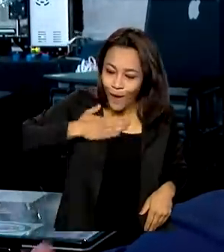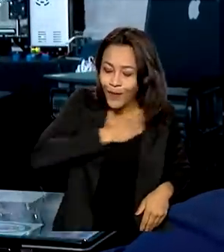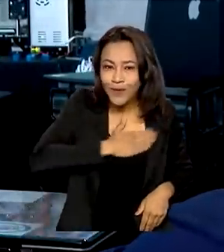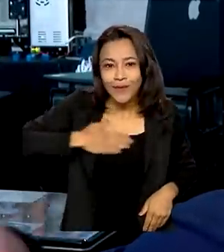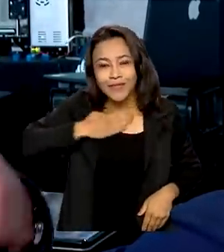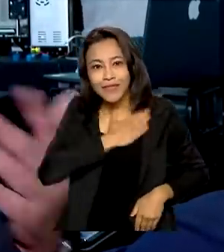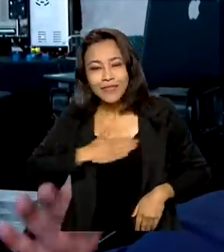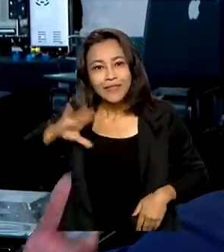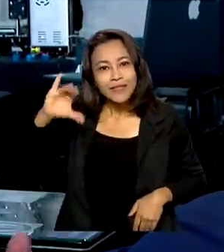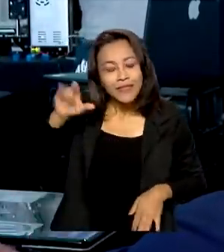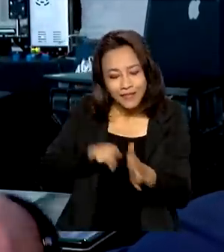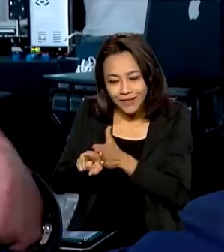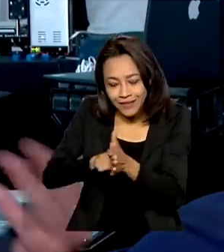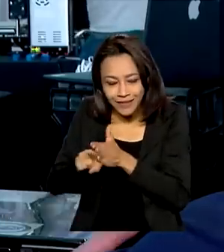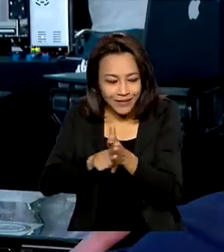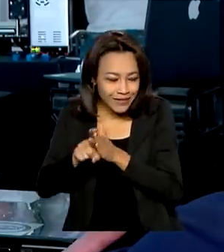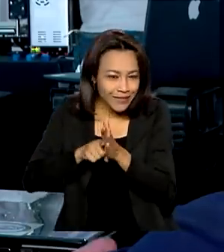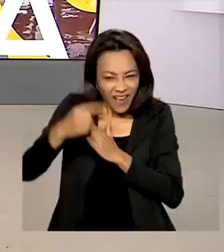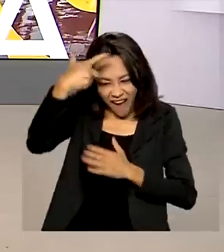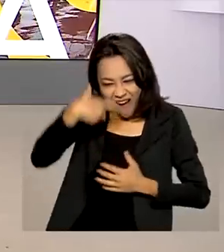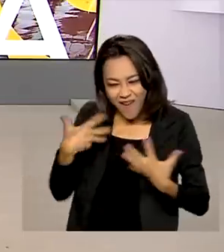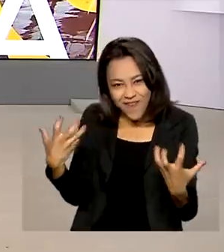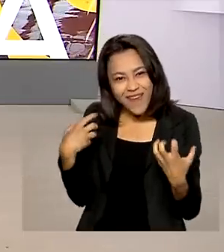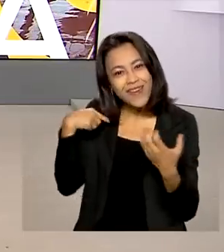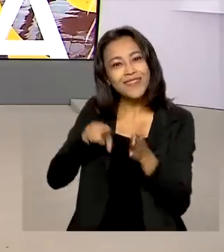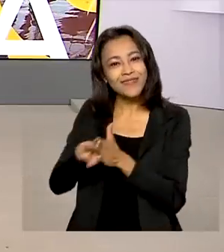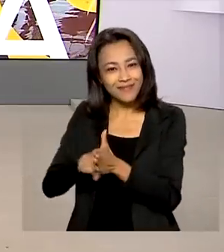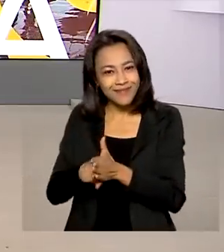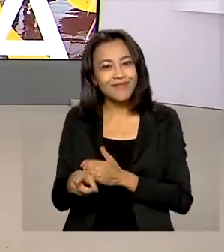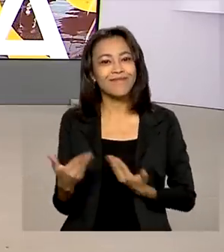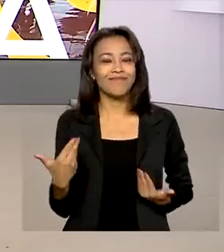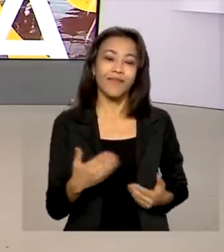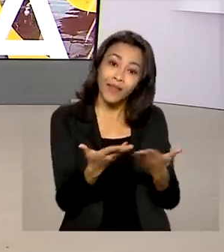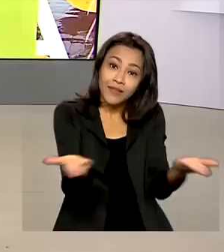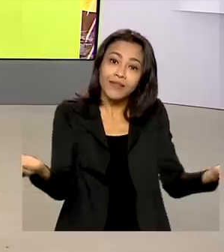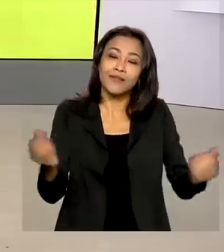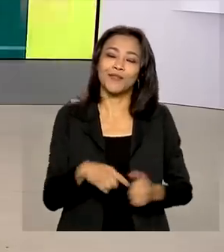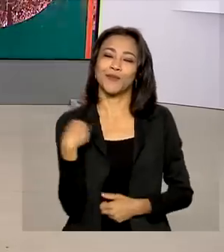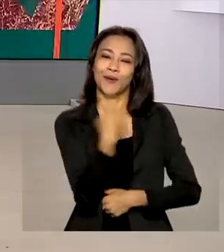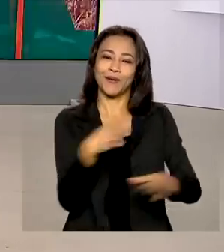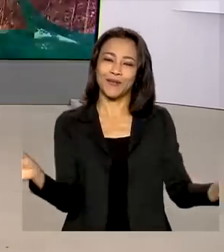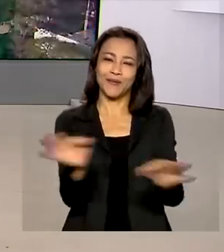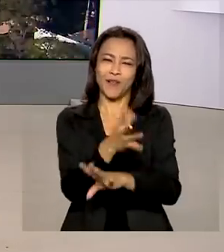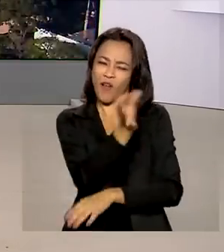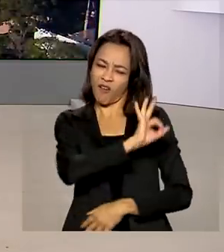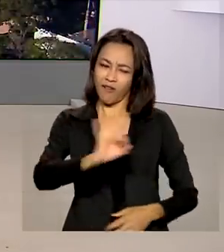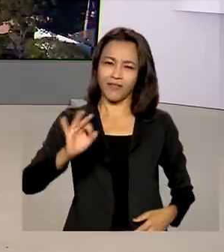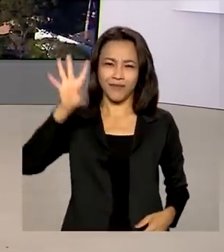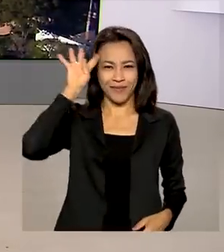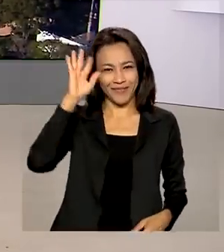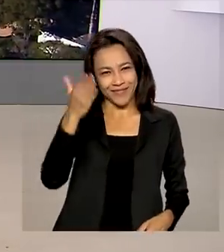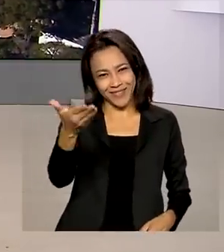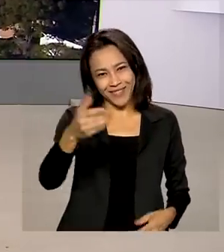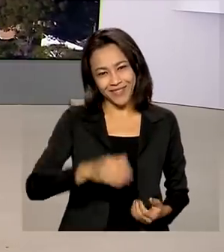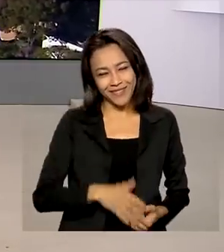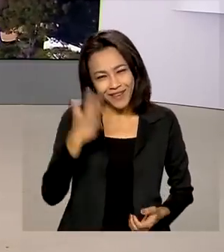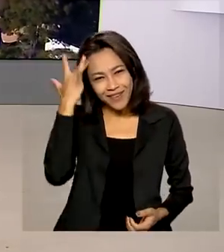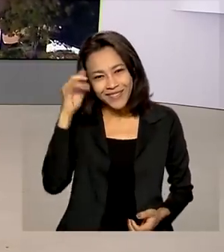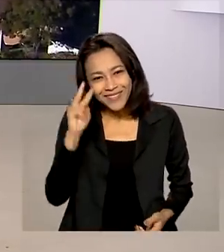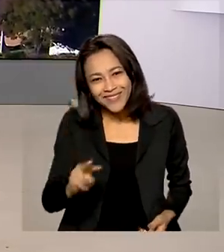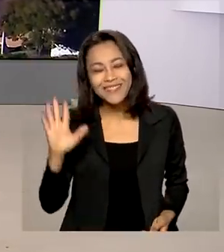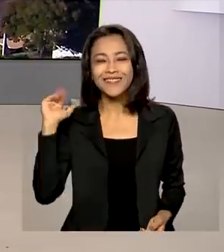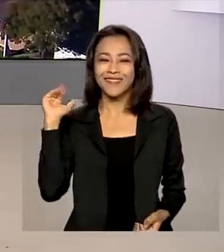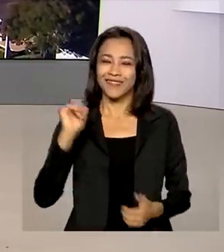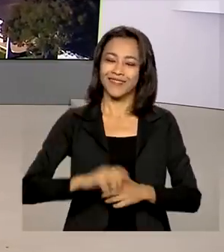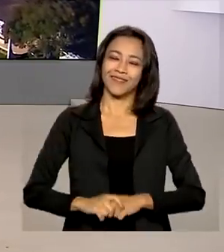ciências, querendo estudar, querendo se tornar cientistas. É isso, a gente fica por aqui. Uma ótima quarta-feira para você. A gente se vê amanhã.